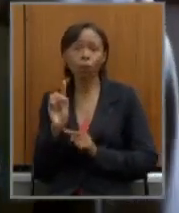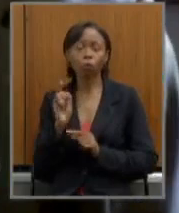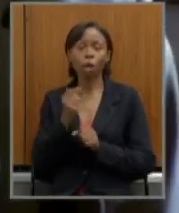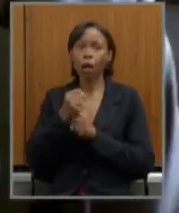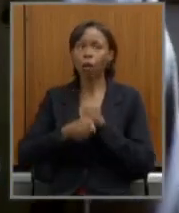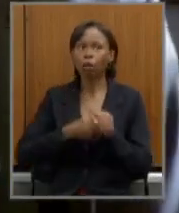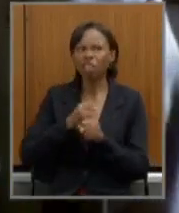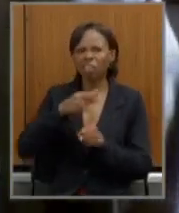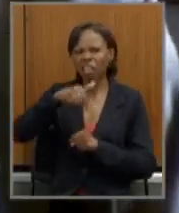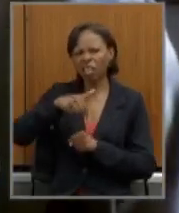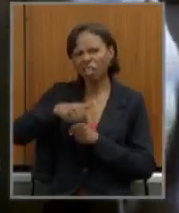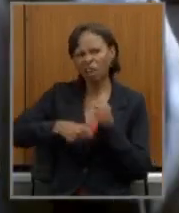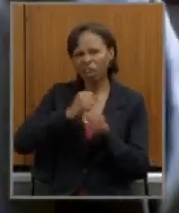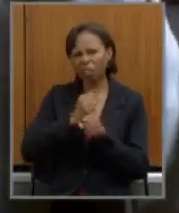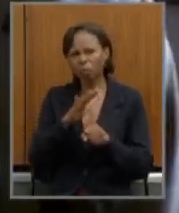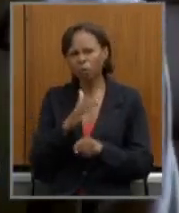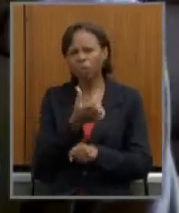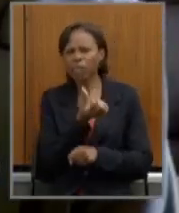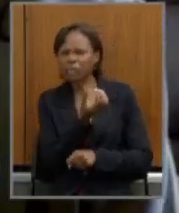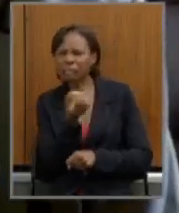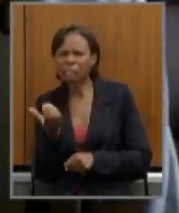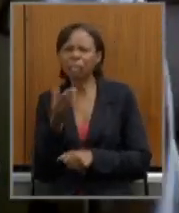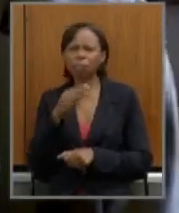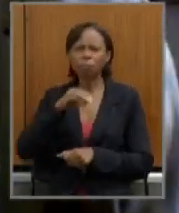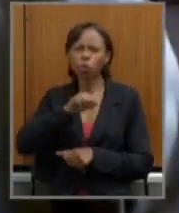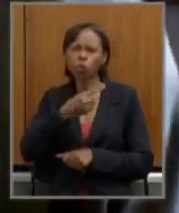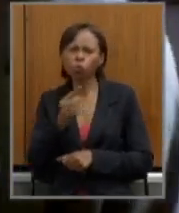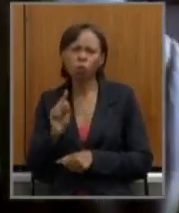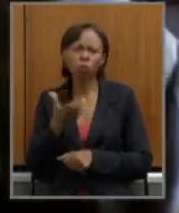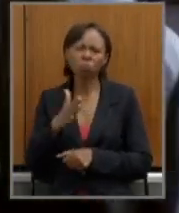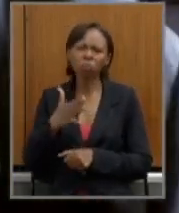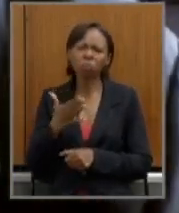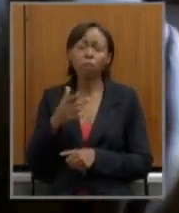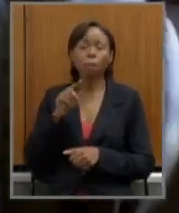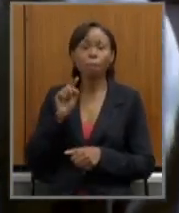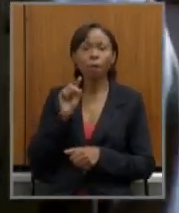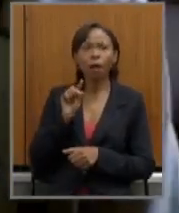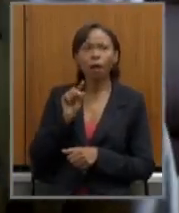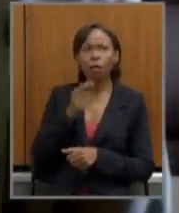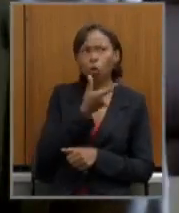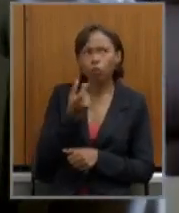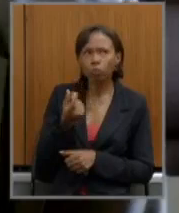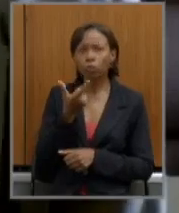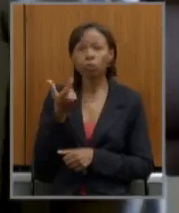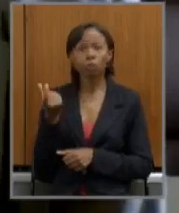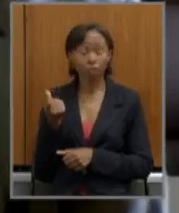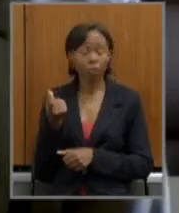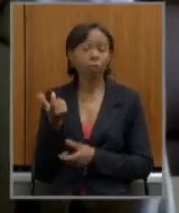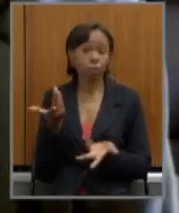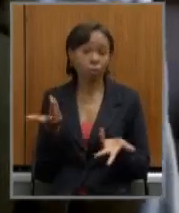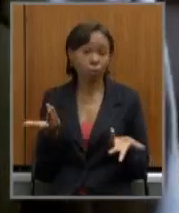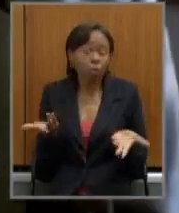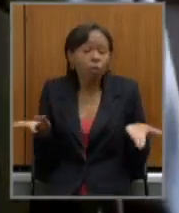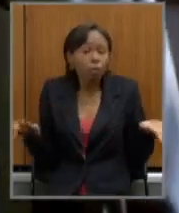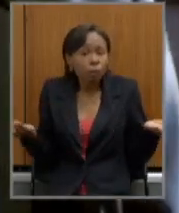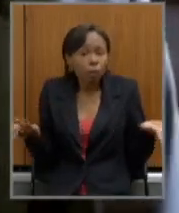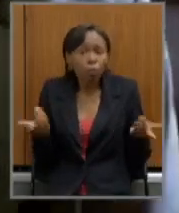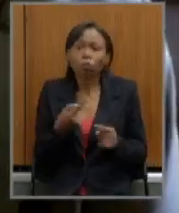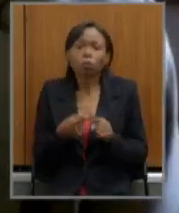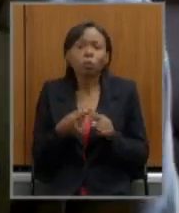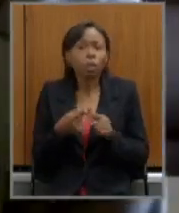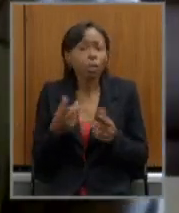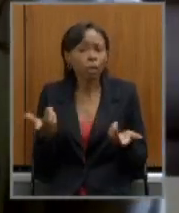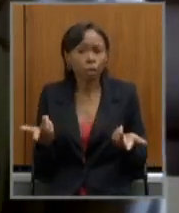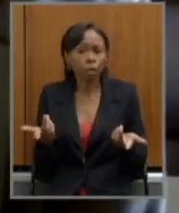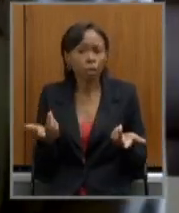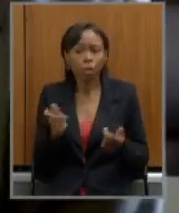ano daria mais ou menos uns 600 106 milhões no mínimo ainda para 2020 que eu estou dizendo então por que não fazer uma